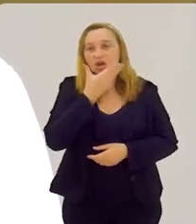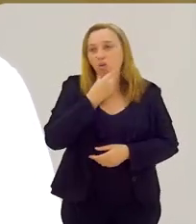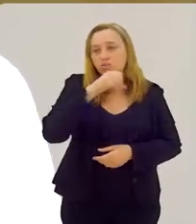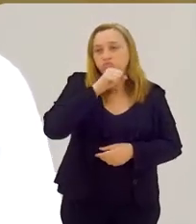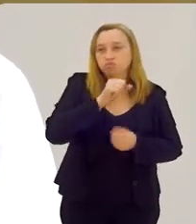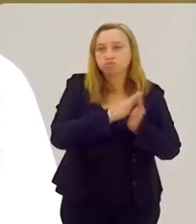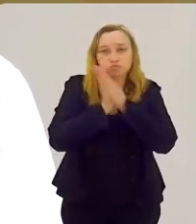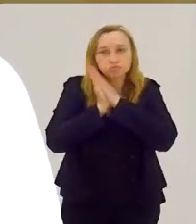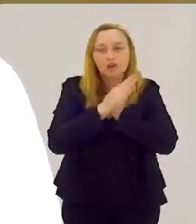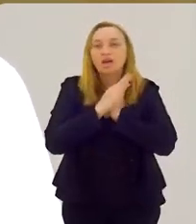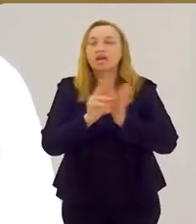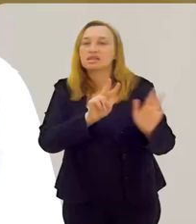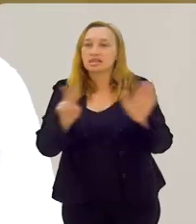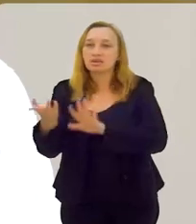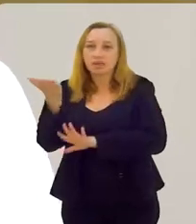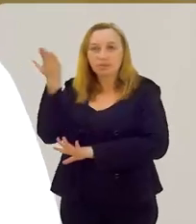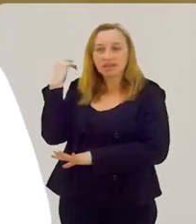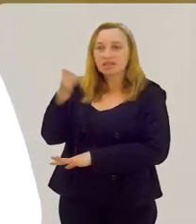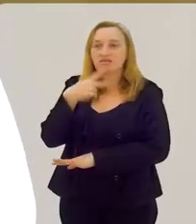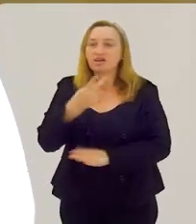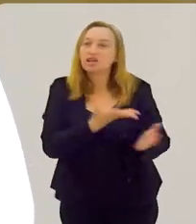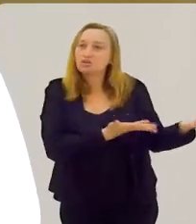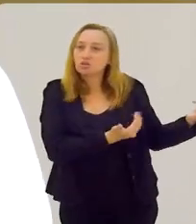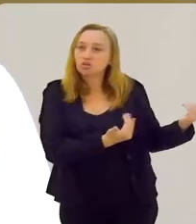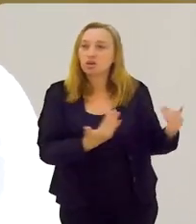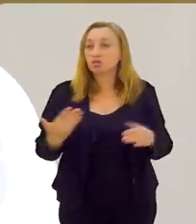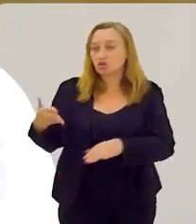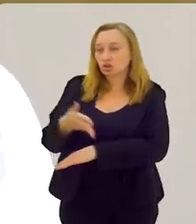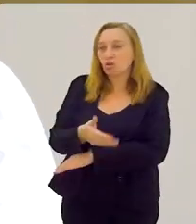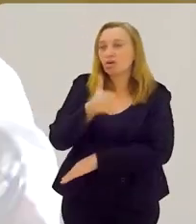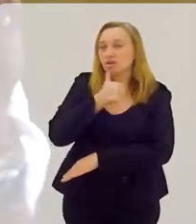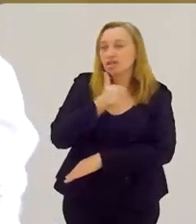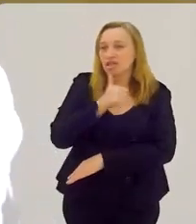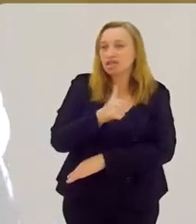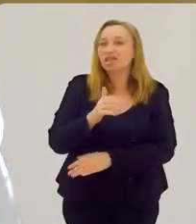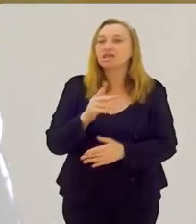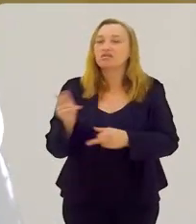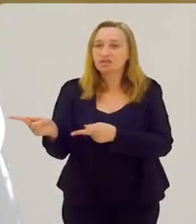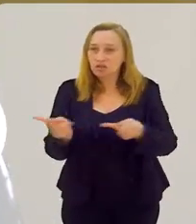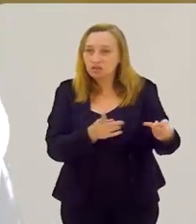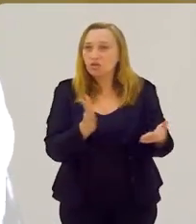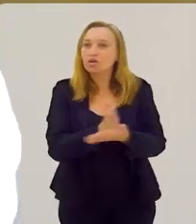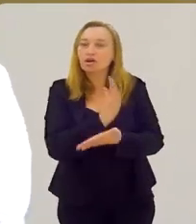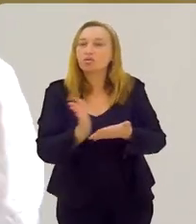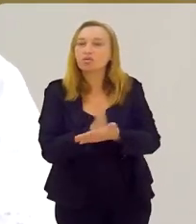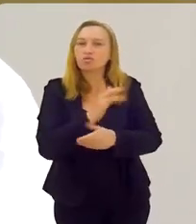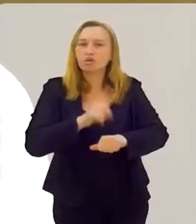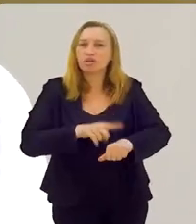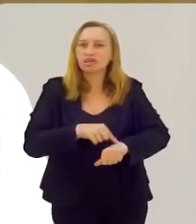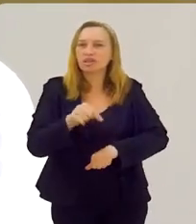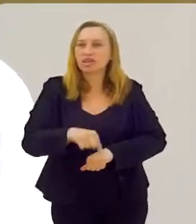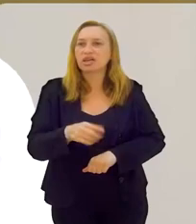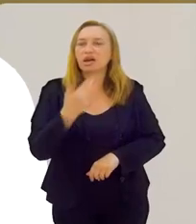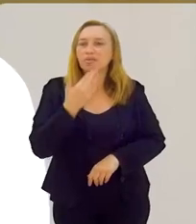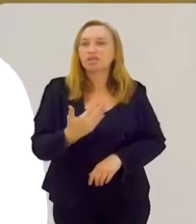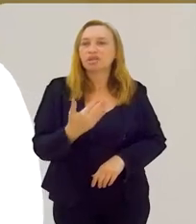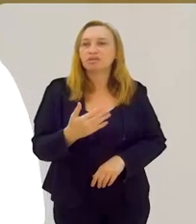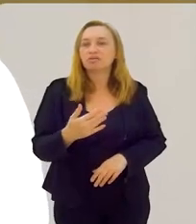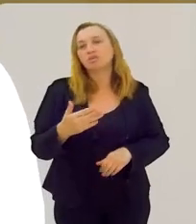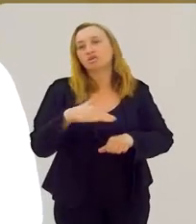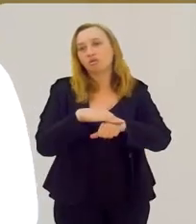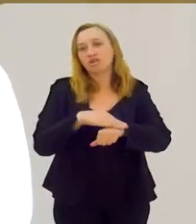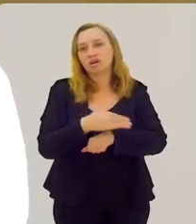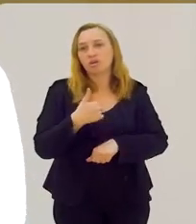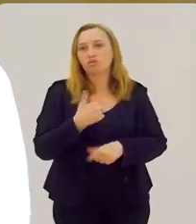babalorixá. Semana passada mesmo, falando dos jovens, veio uma menina que já frequentou a casa aqui algumas vezes, algumas sessões que teve, e ela